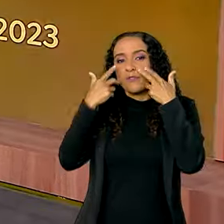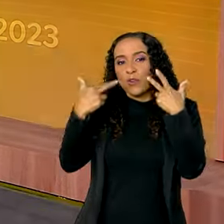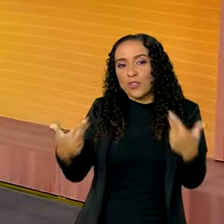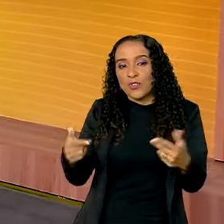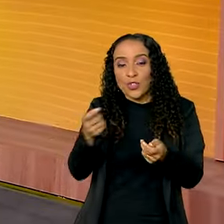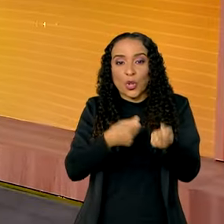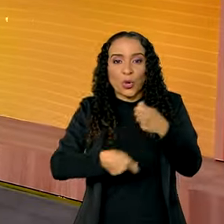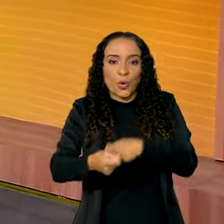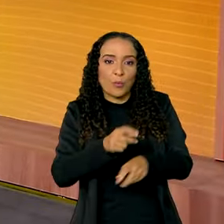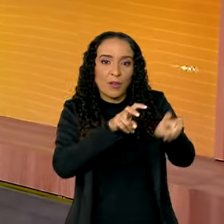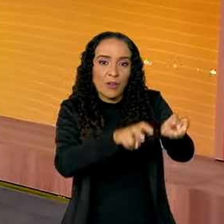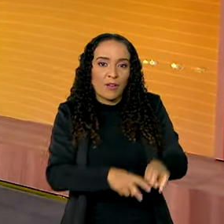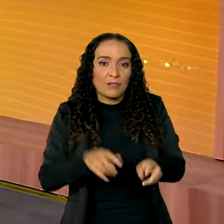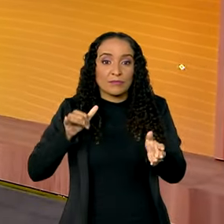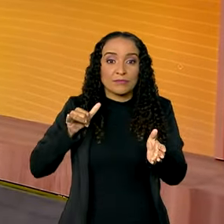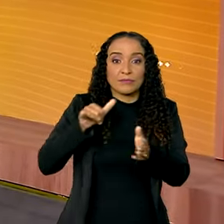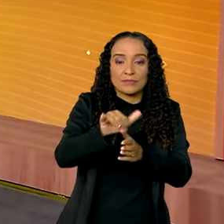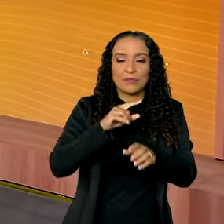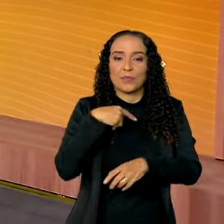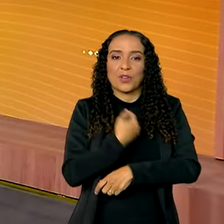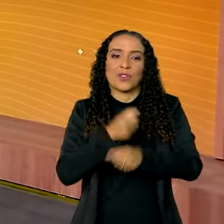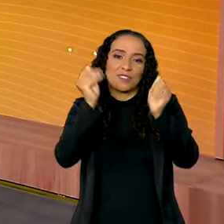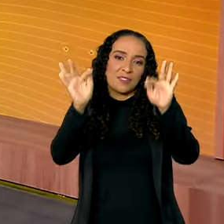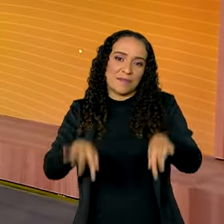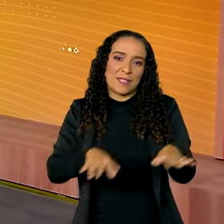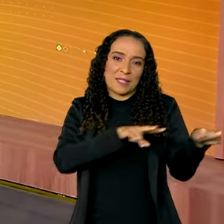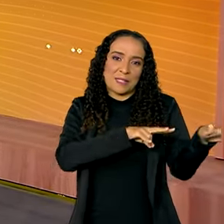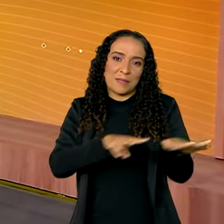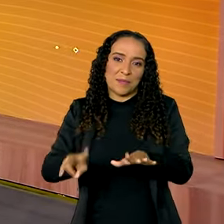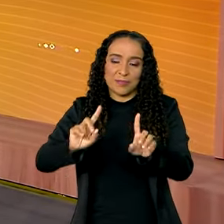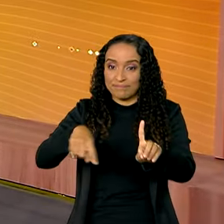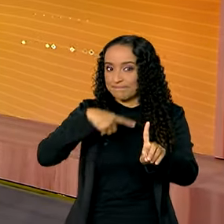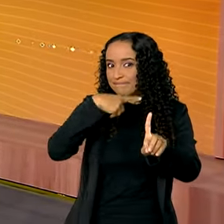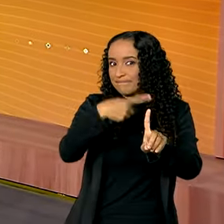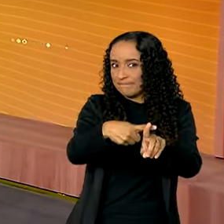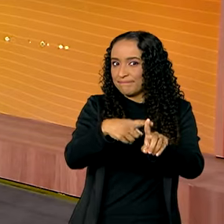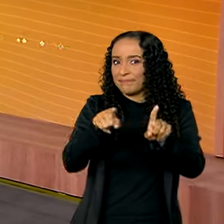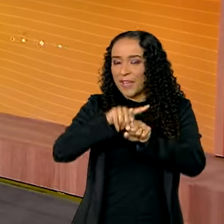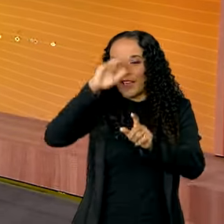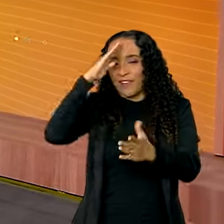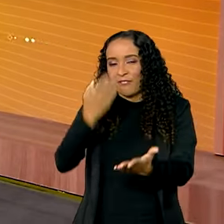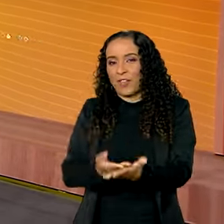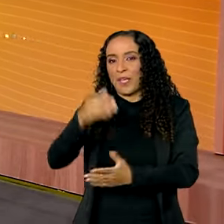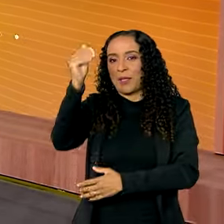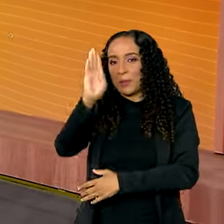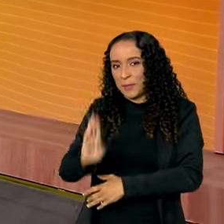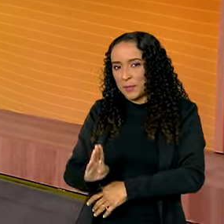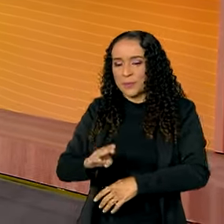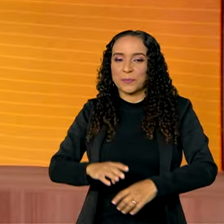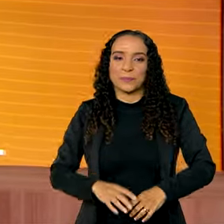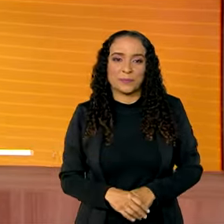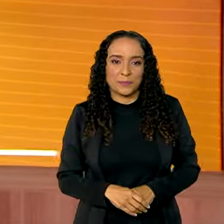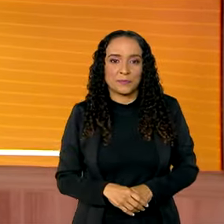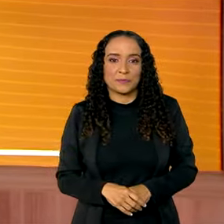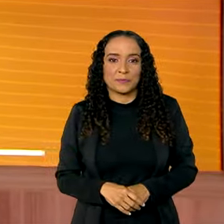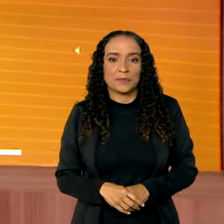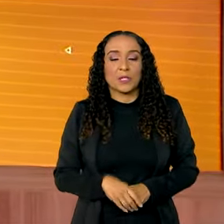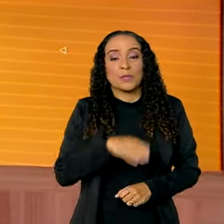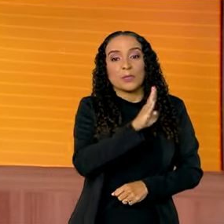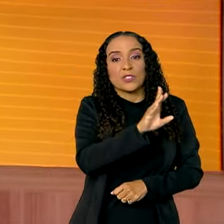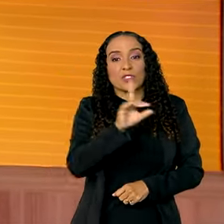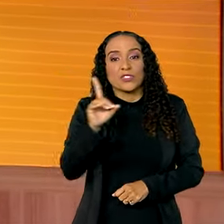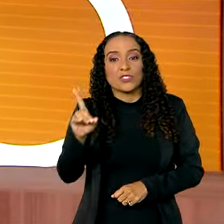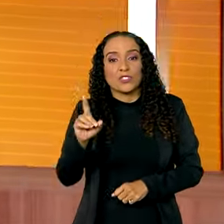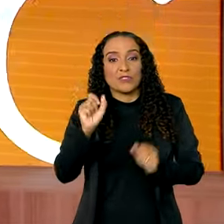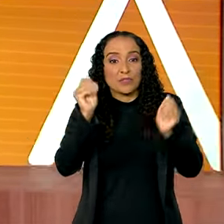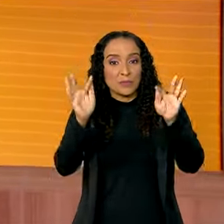economia, agricultura e aviação para a gente terminar a semana com otimismo e muita fé no Brasil. E o Brasil